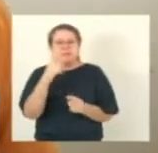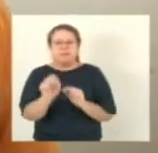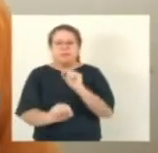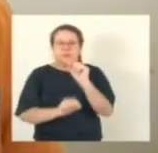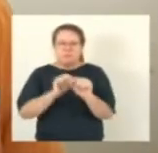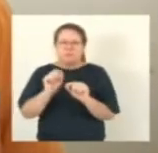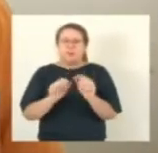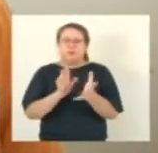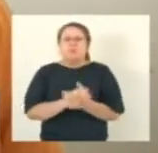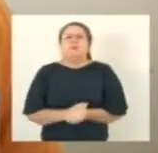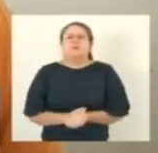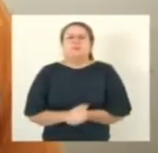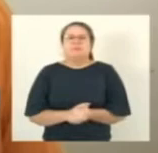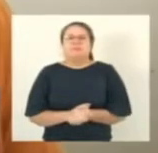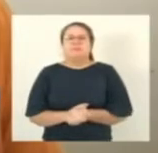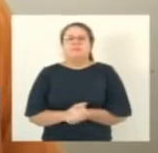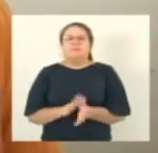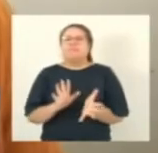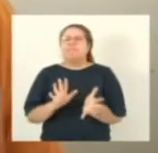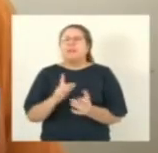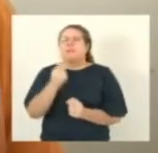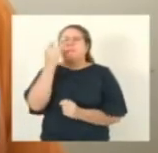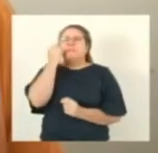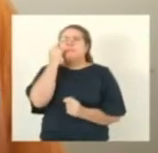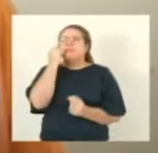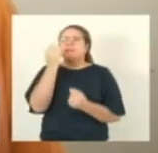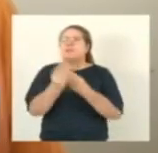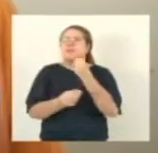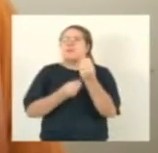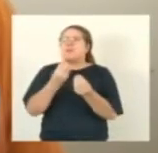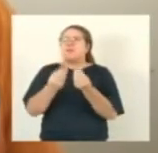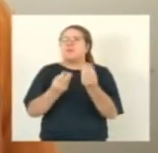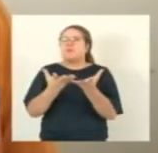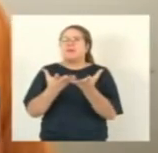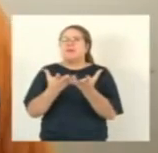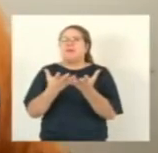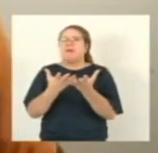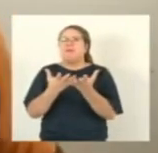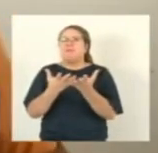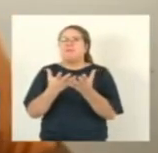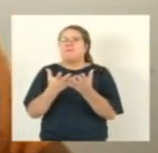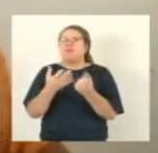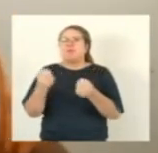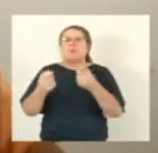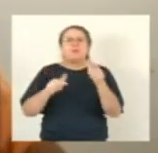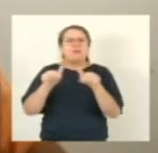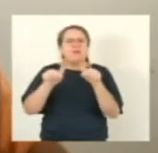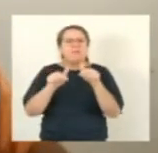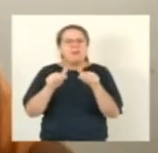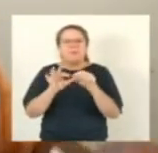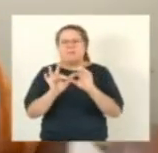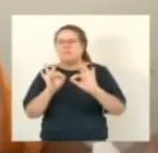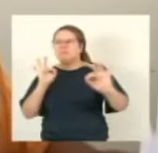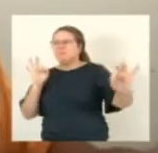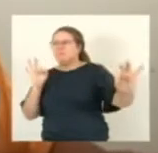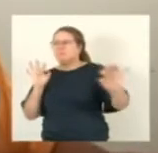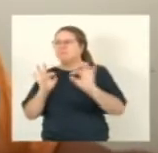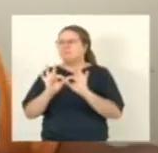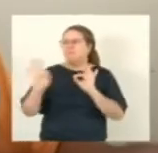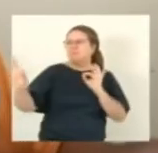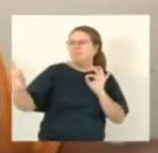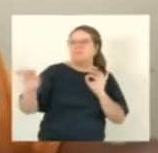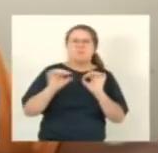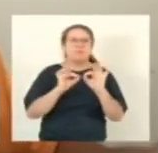distância fala também sobre previsão de quanto será essa corrida então no meu entender isso é uma matéria